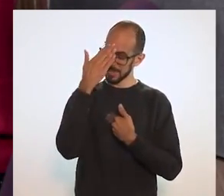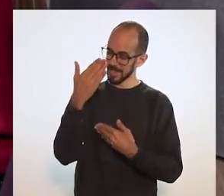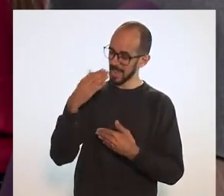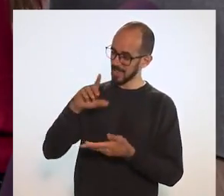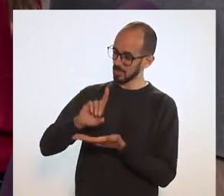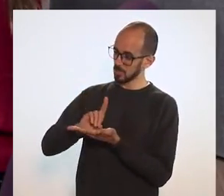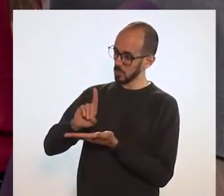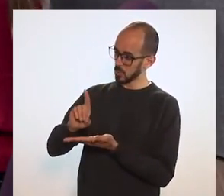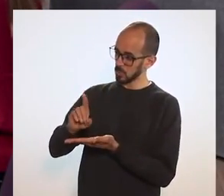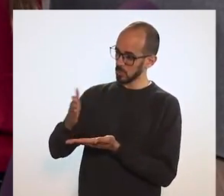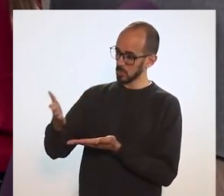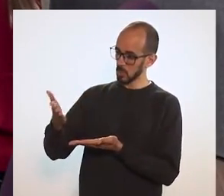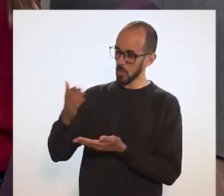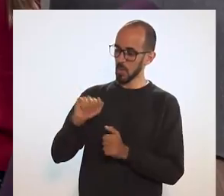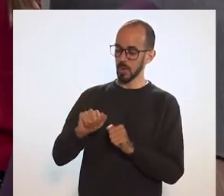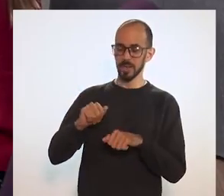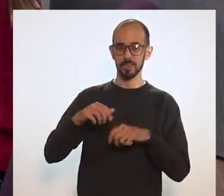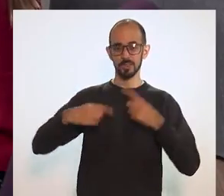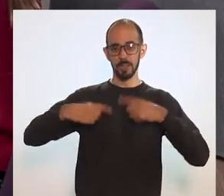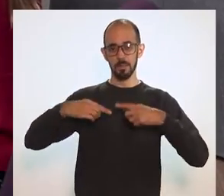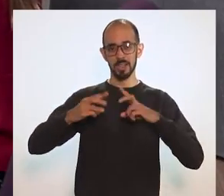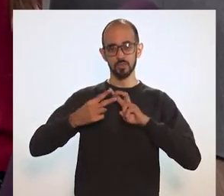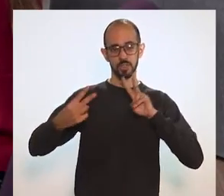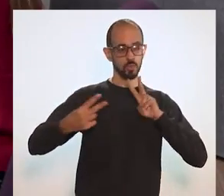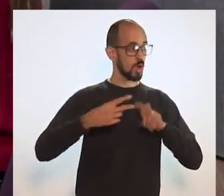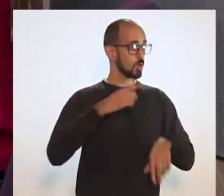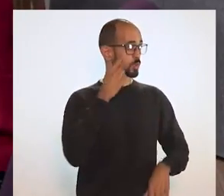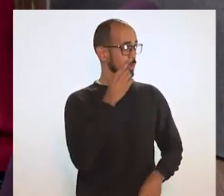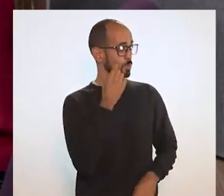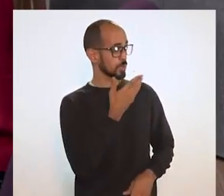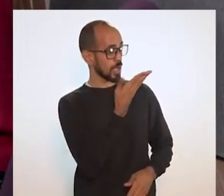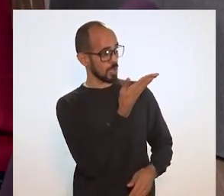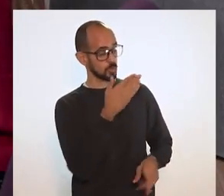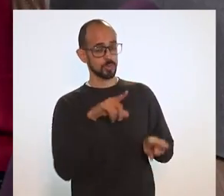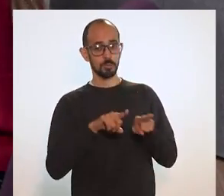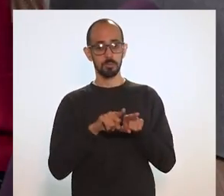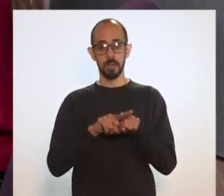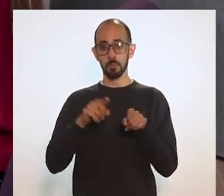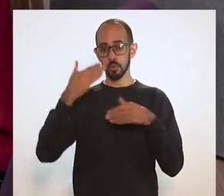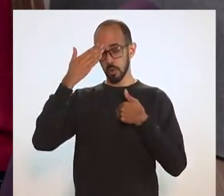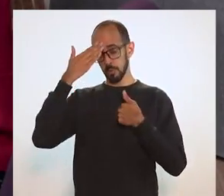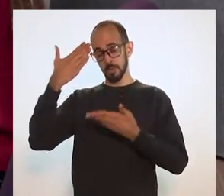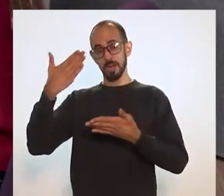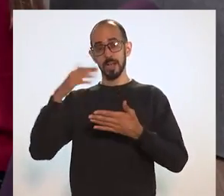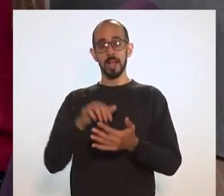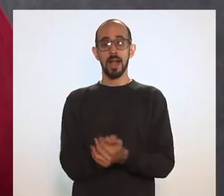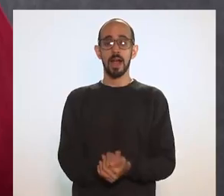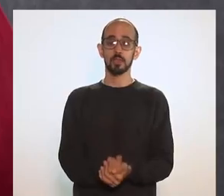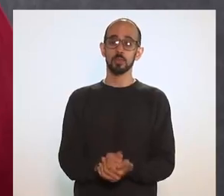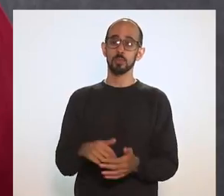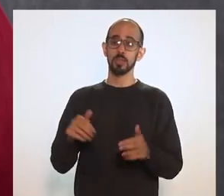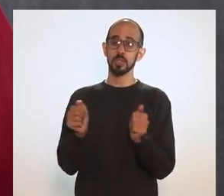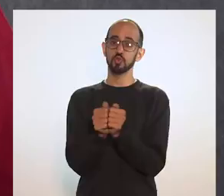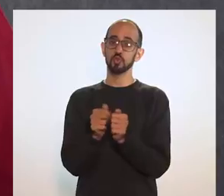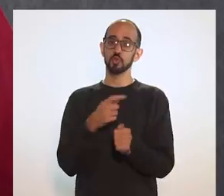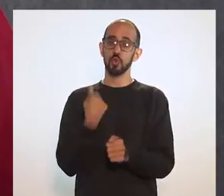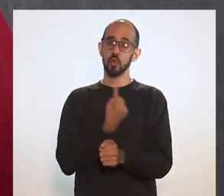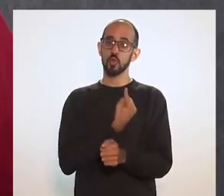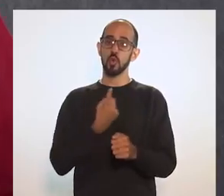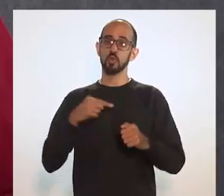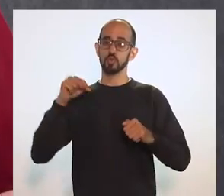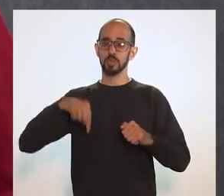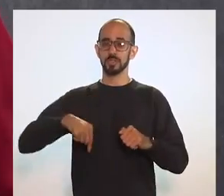agradecer, doutora Otília, muito obrigada pela participação no debate virtual, deputado também, muito obrigada mais uma vez